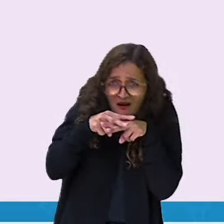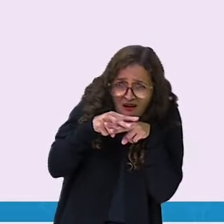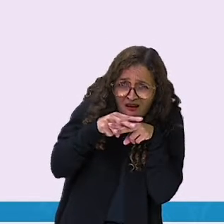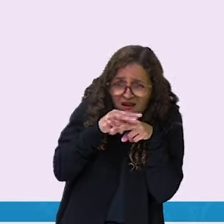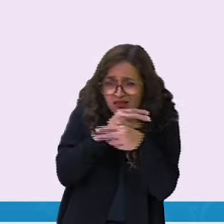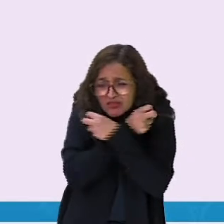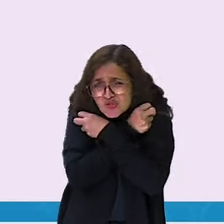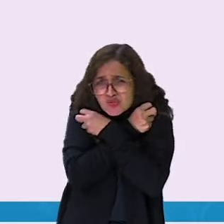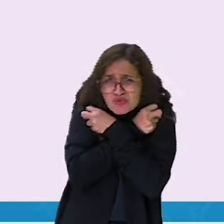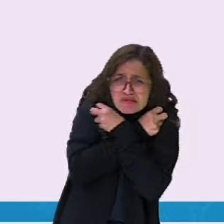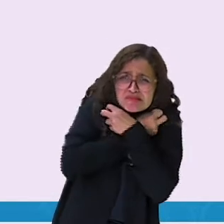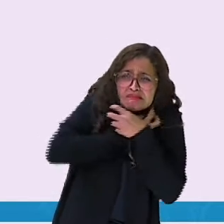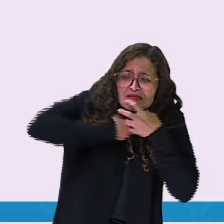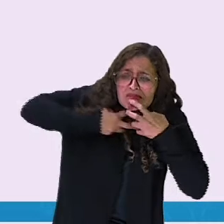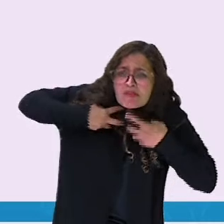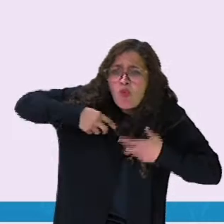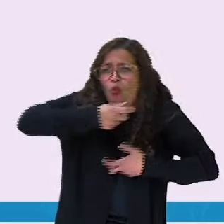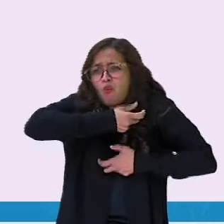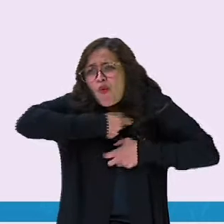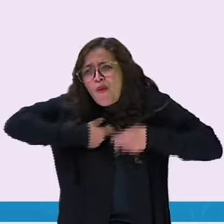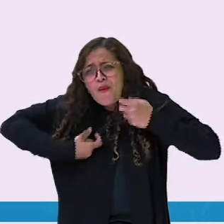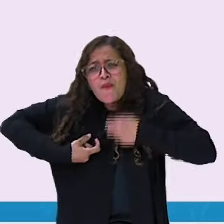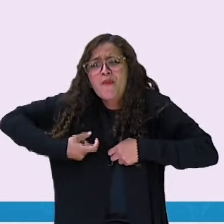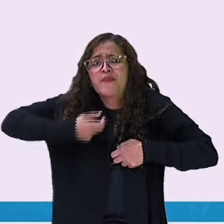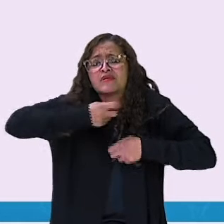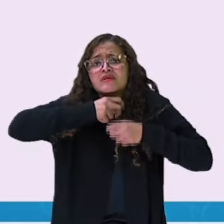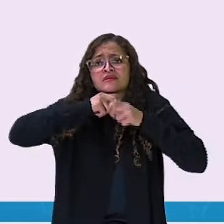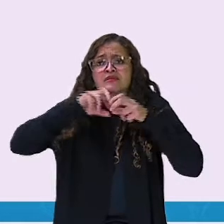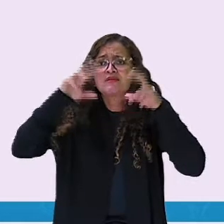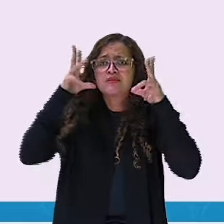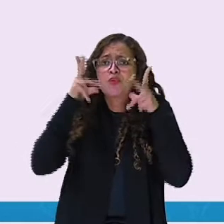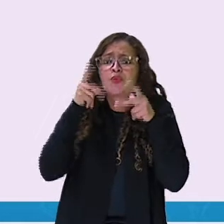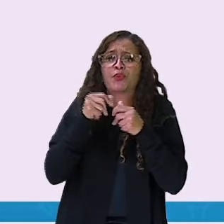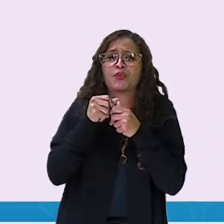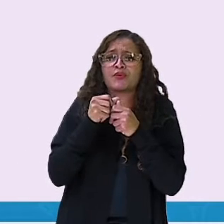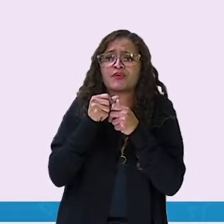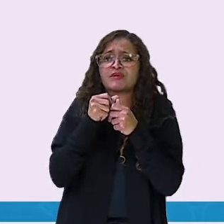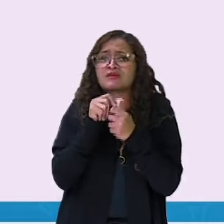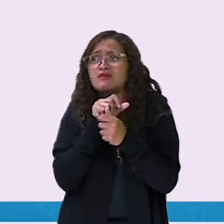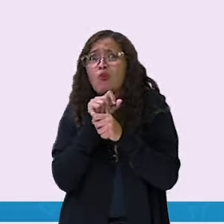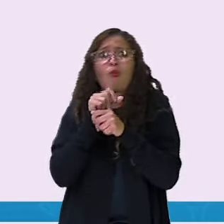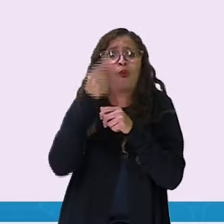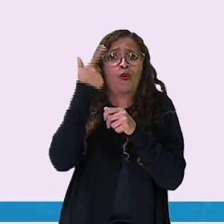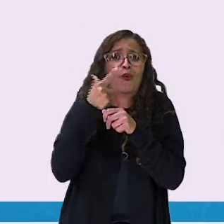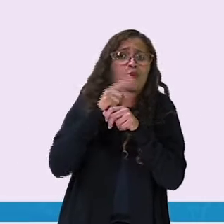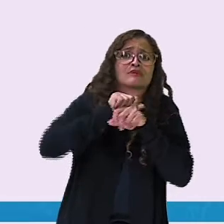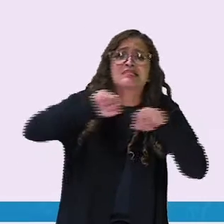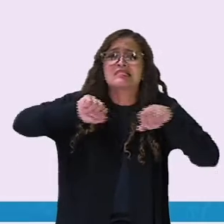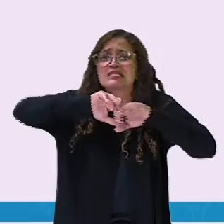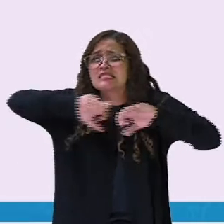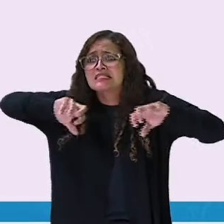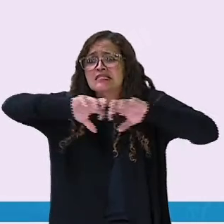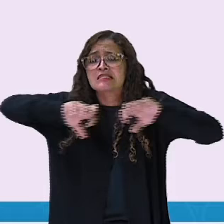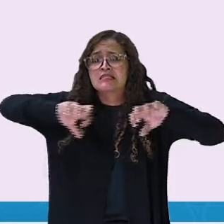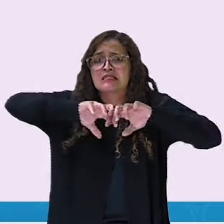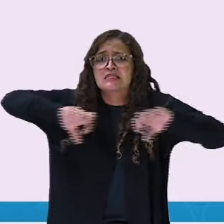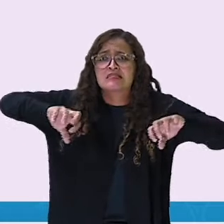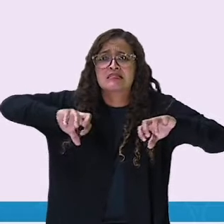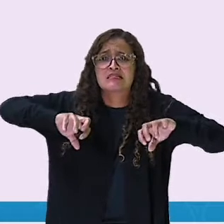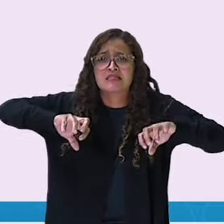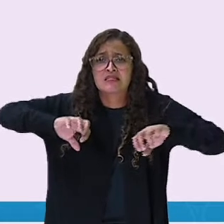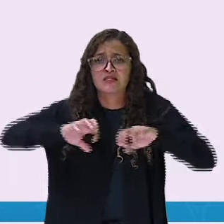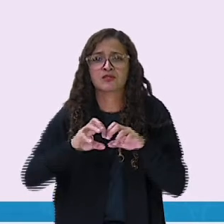amarrado por fortes cordas, completamente indefeso e refém do